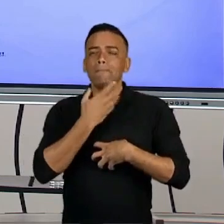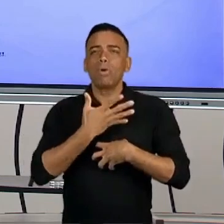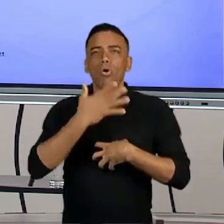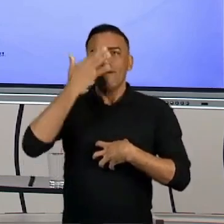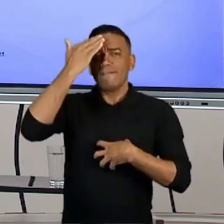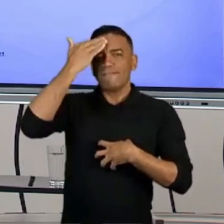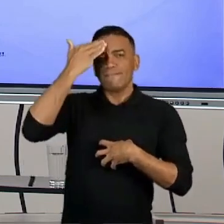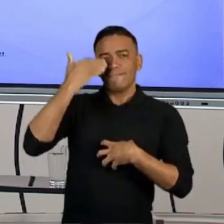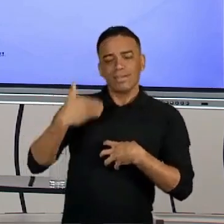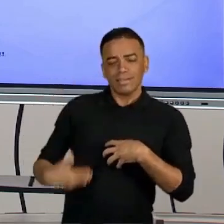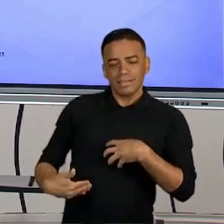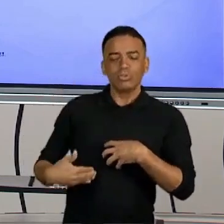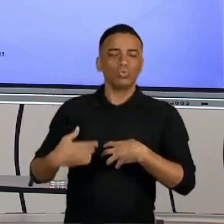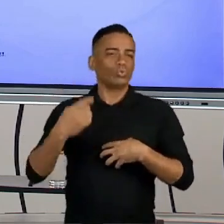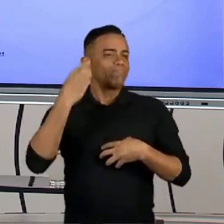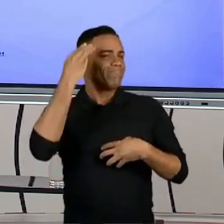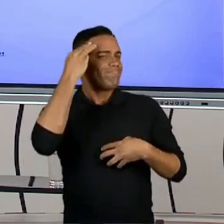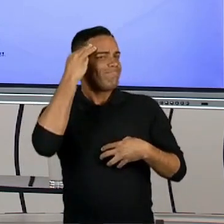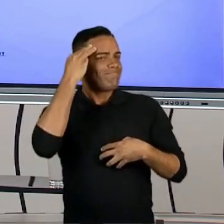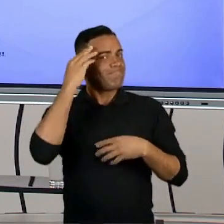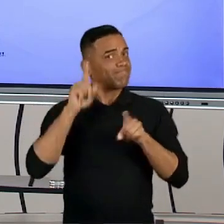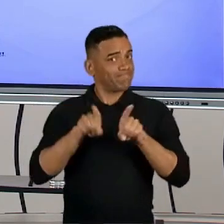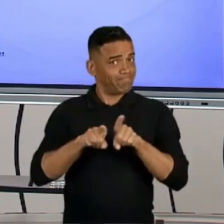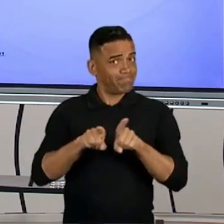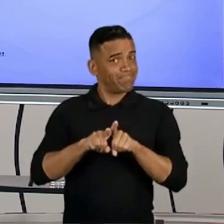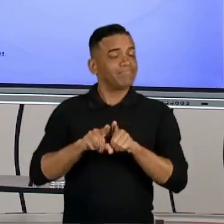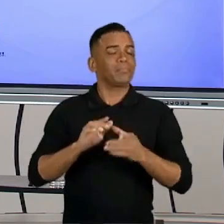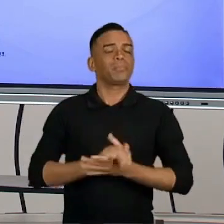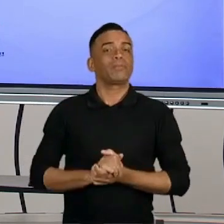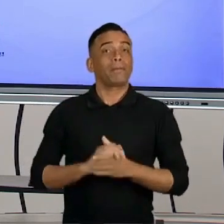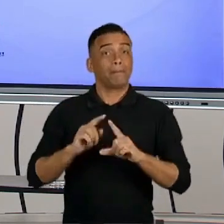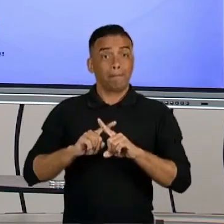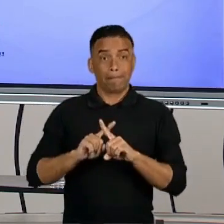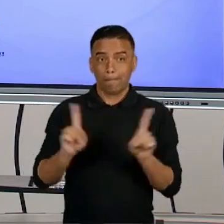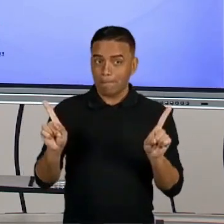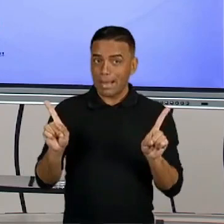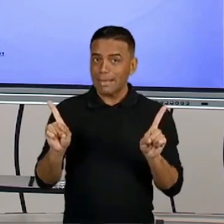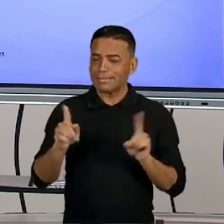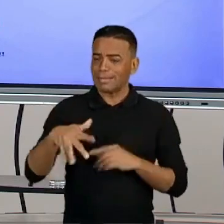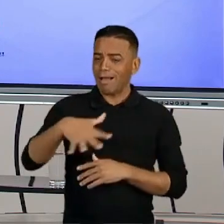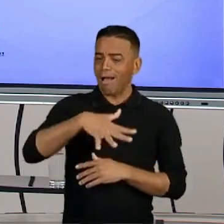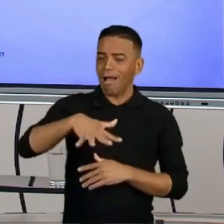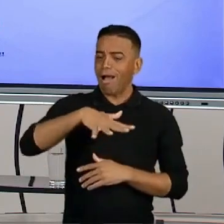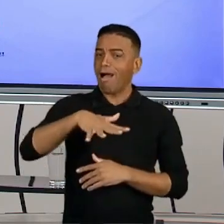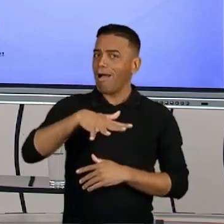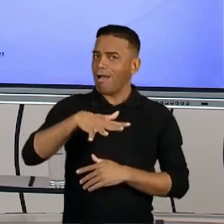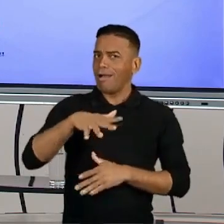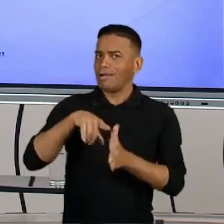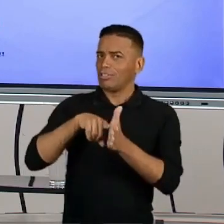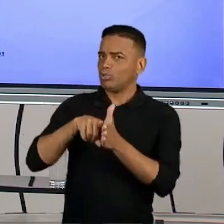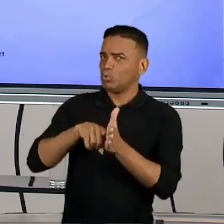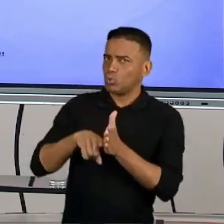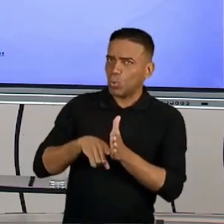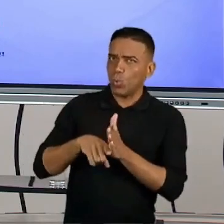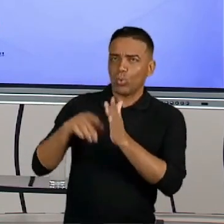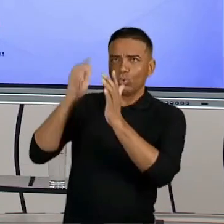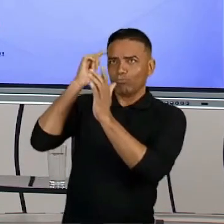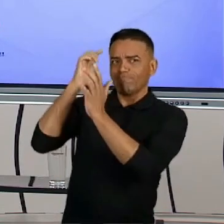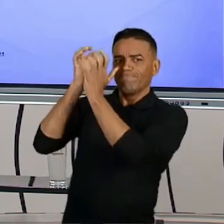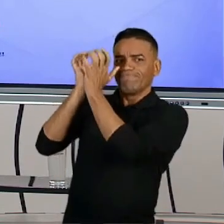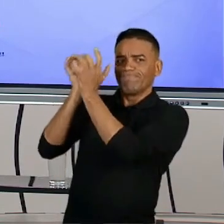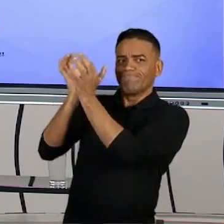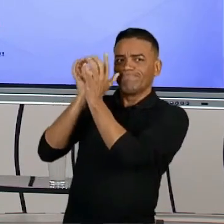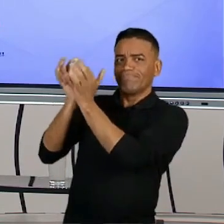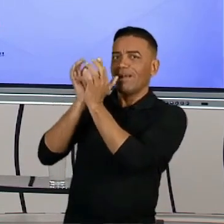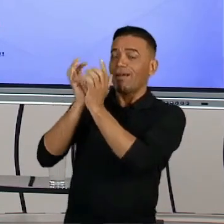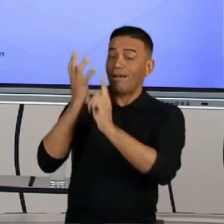e mentalmente. Mas, como essa área não é muito específica da área da